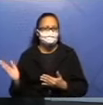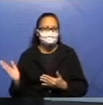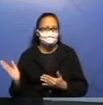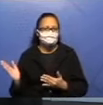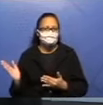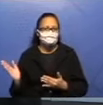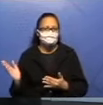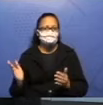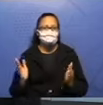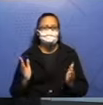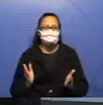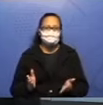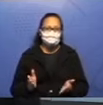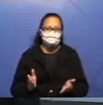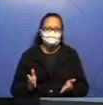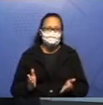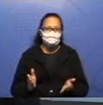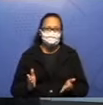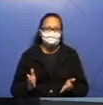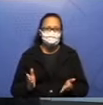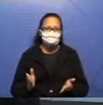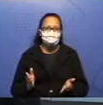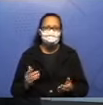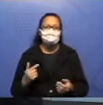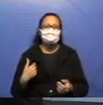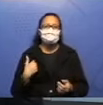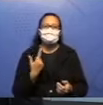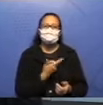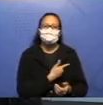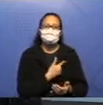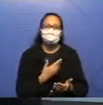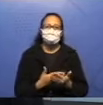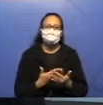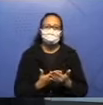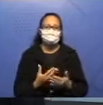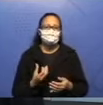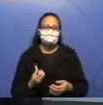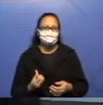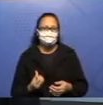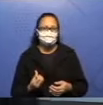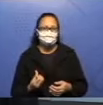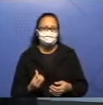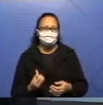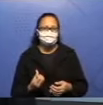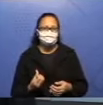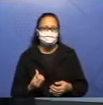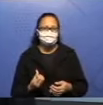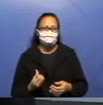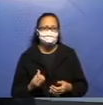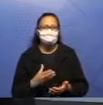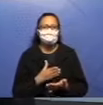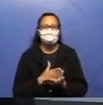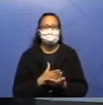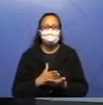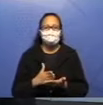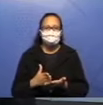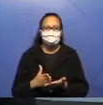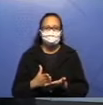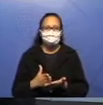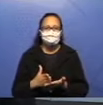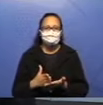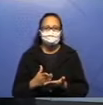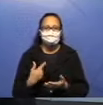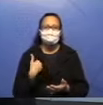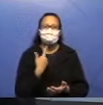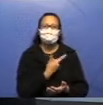hoje a nossa rotina da aula 6. Eu gostaria de chamar a atenção de vocês que logo no início a gente sempre